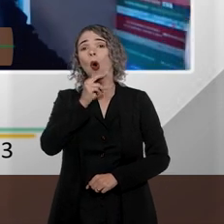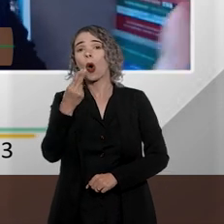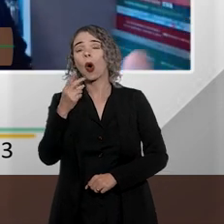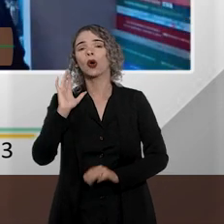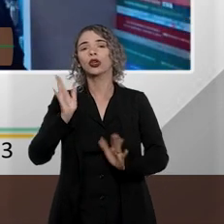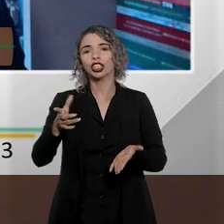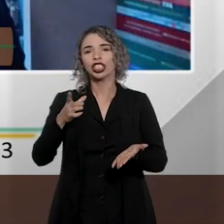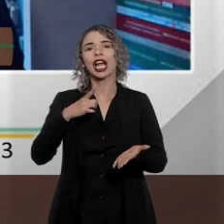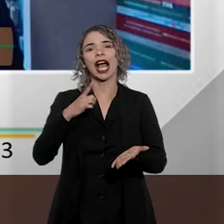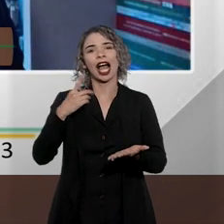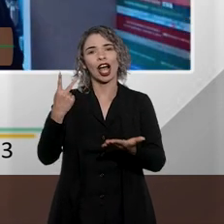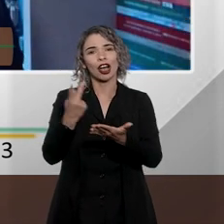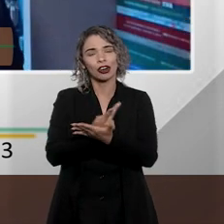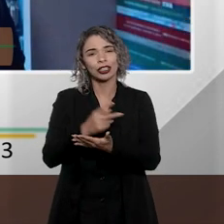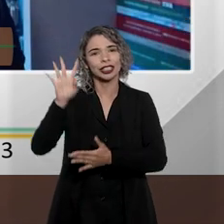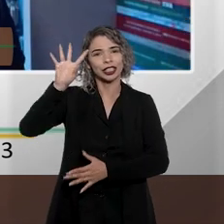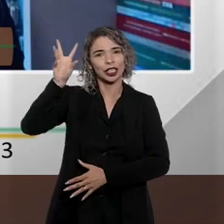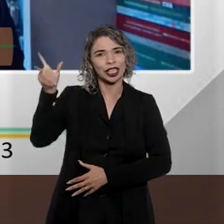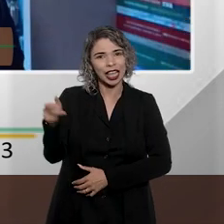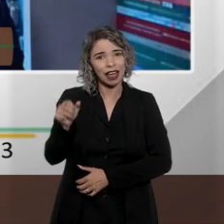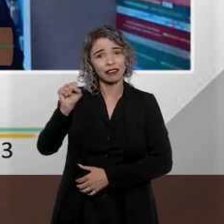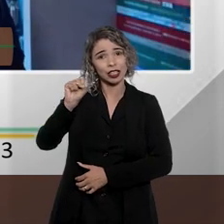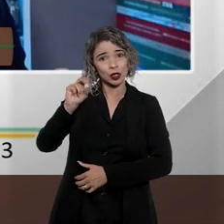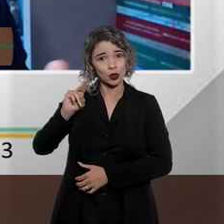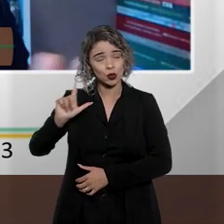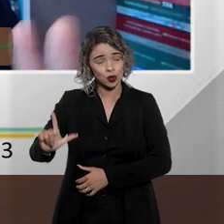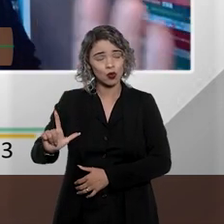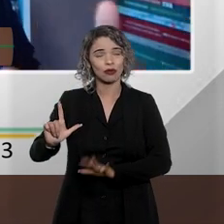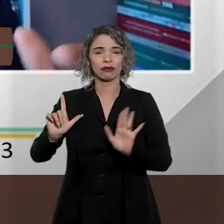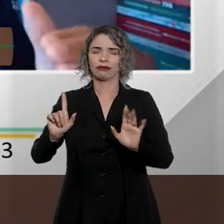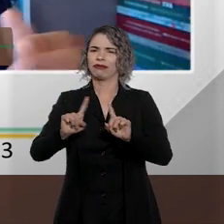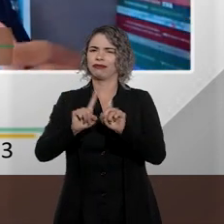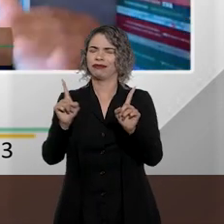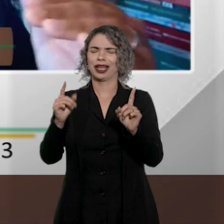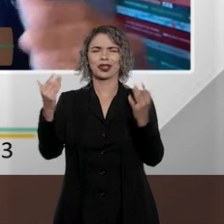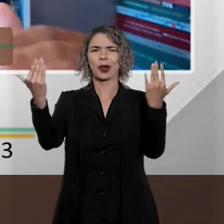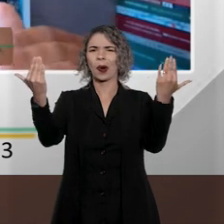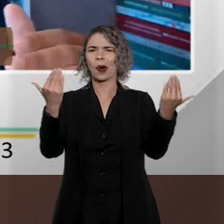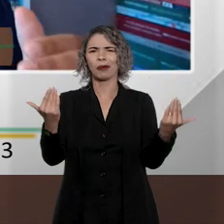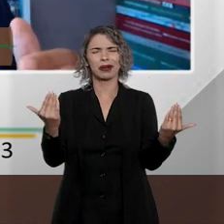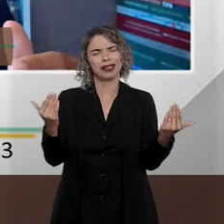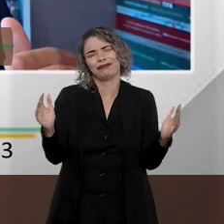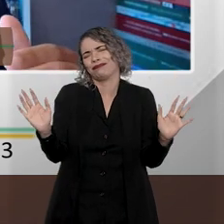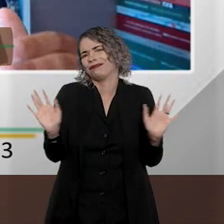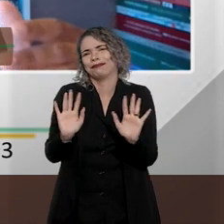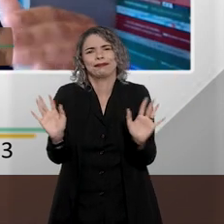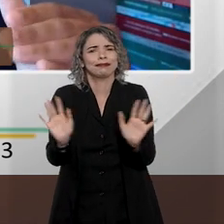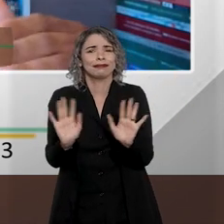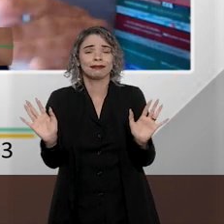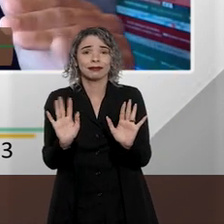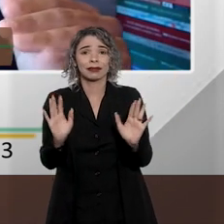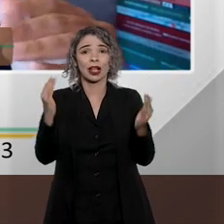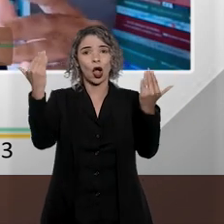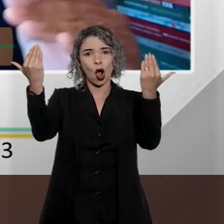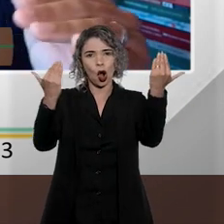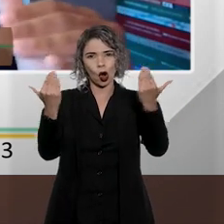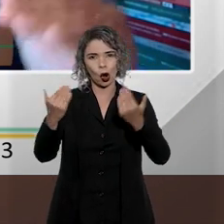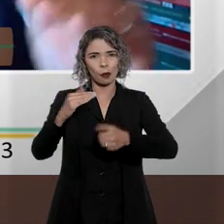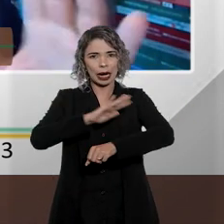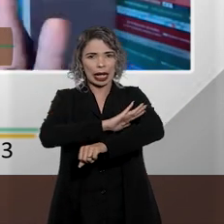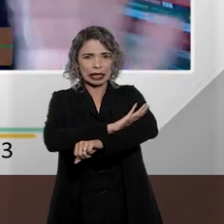foi o racismo na África do Sul, e muito pelo contrário. Eu acho que nem vale fazer essa comparação. Eu digo que comparar